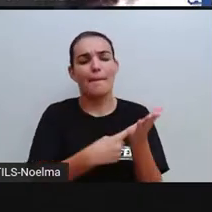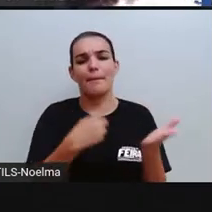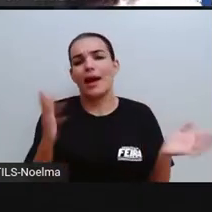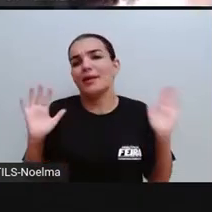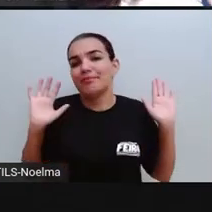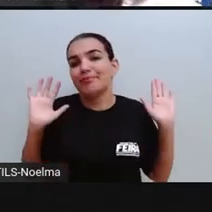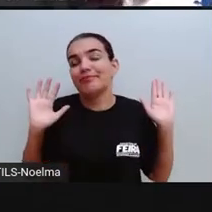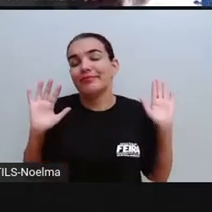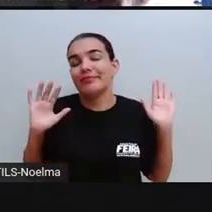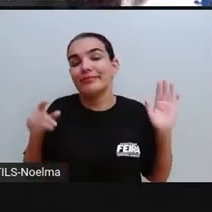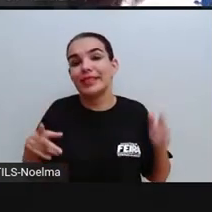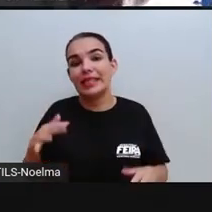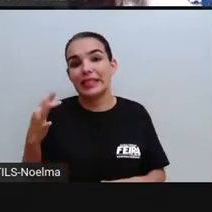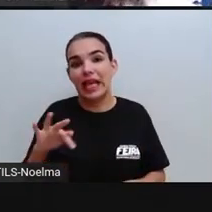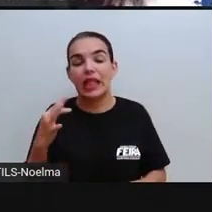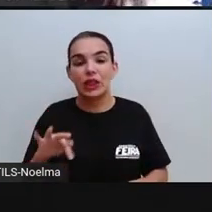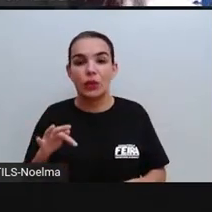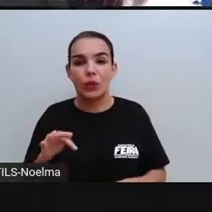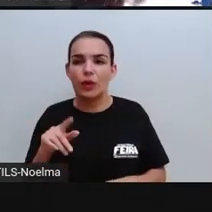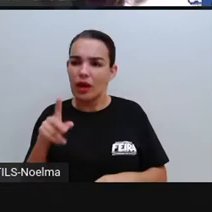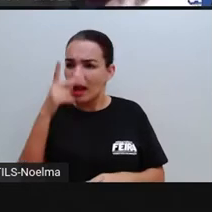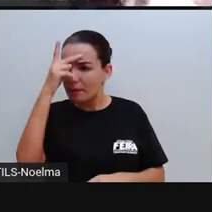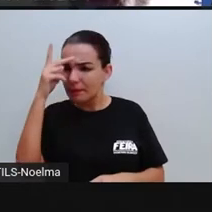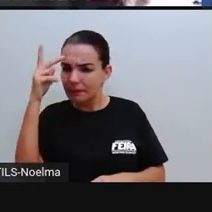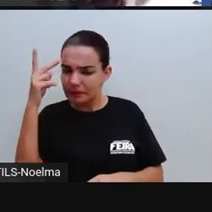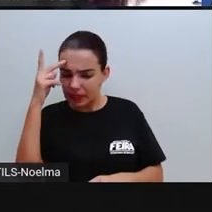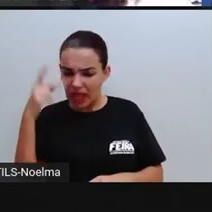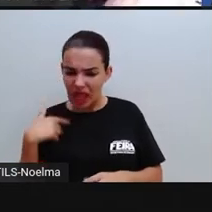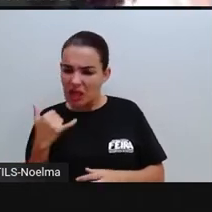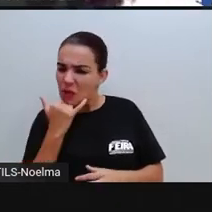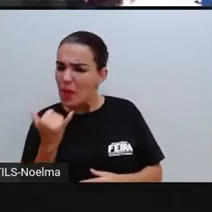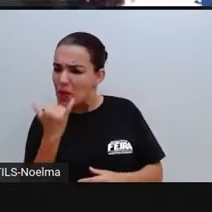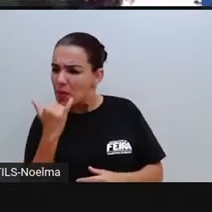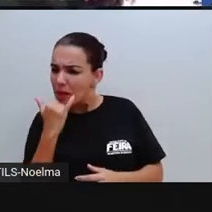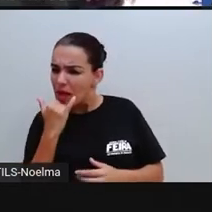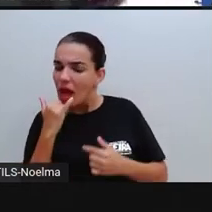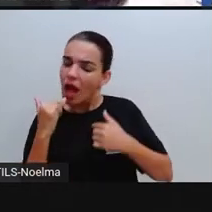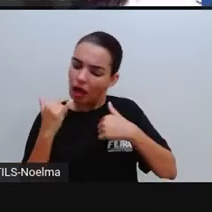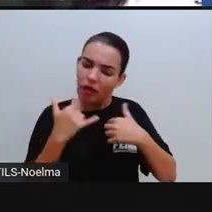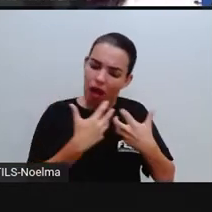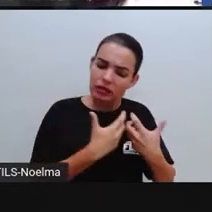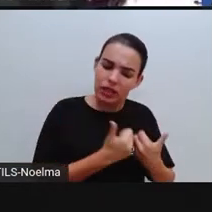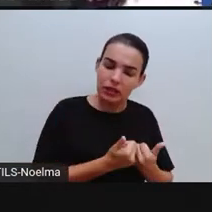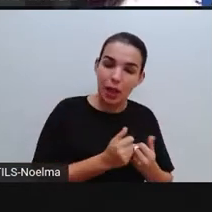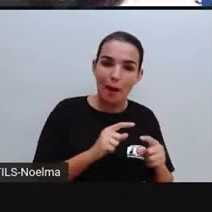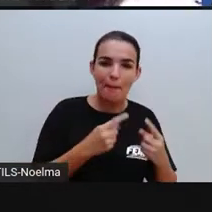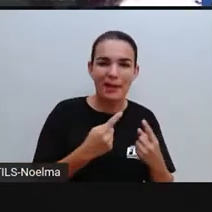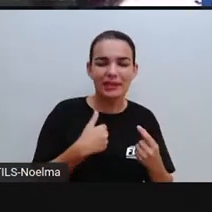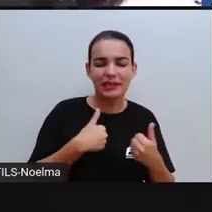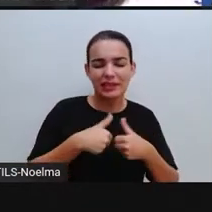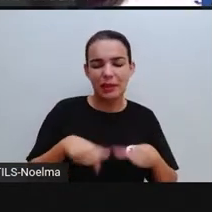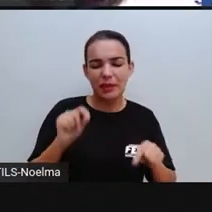a pessoa até desculpa. Mas, a depender do que a gente fez,